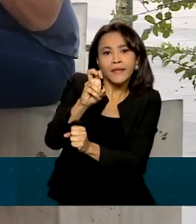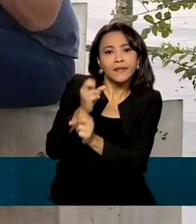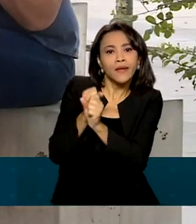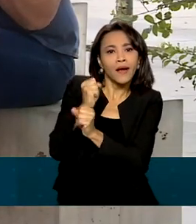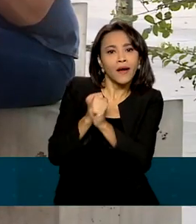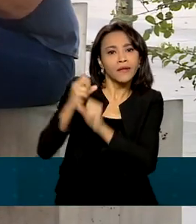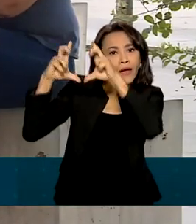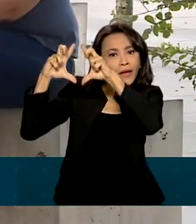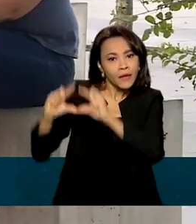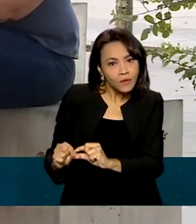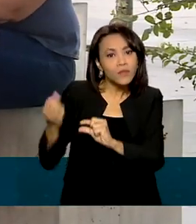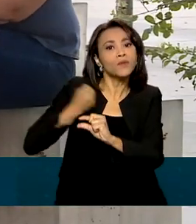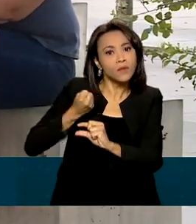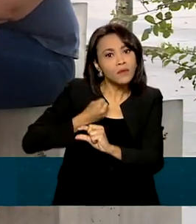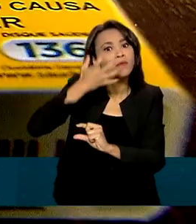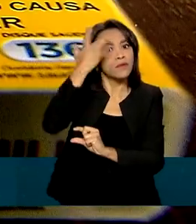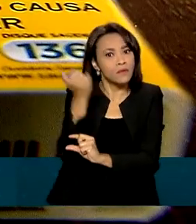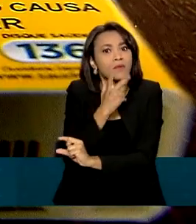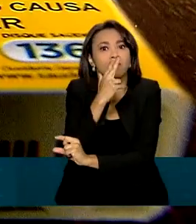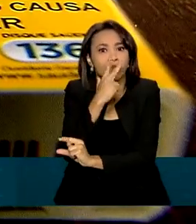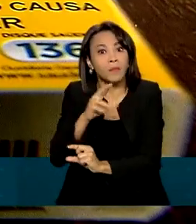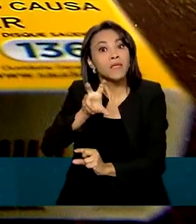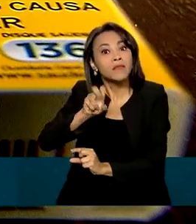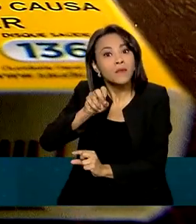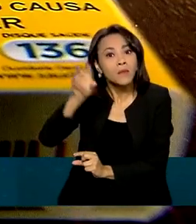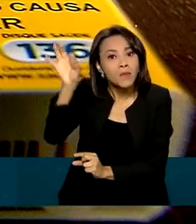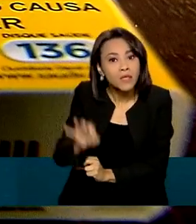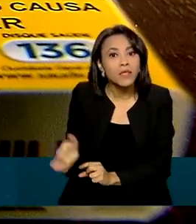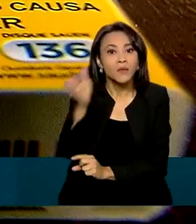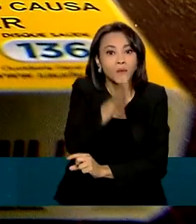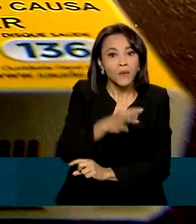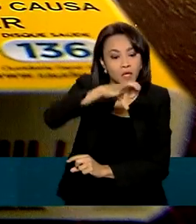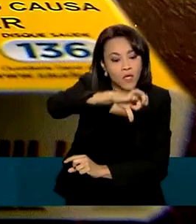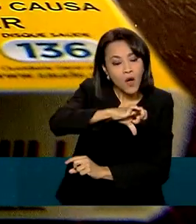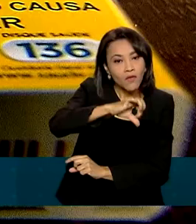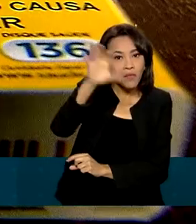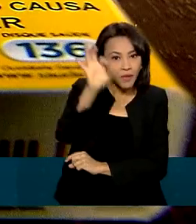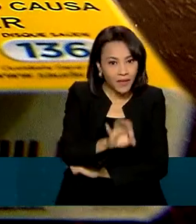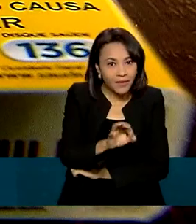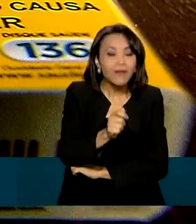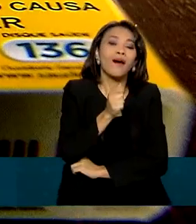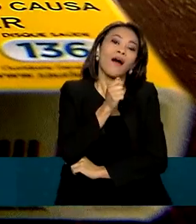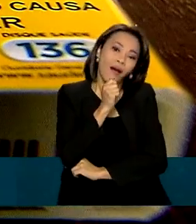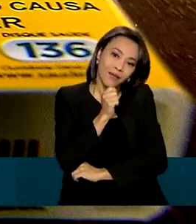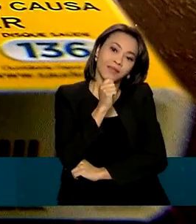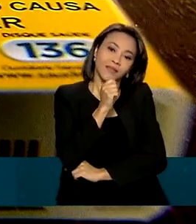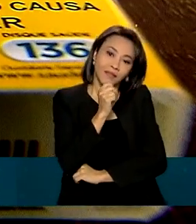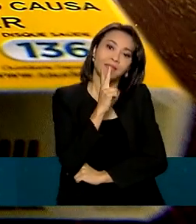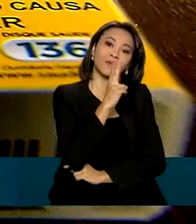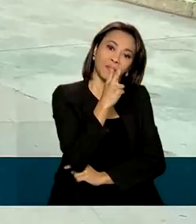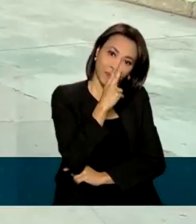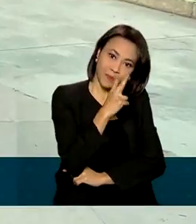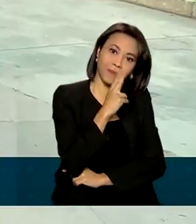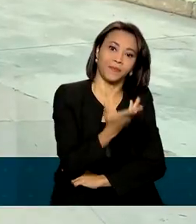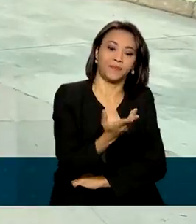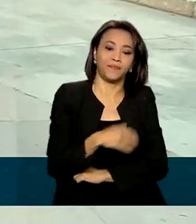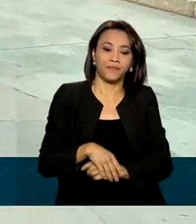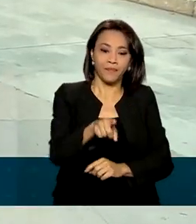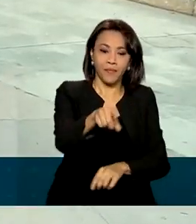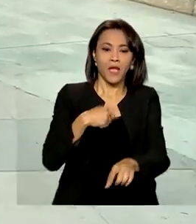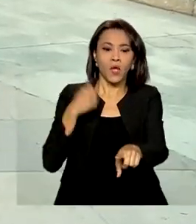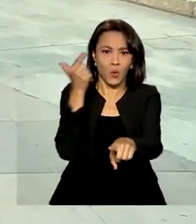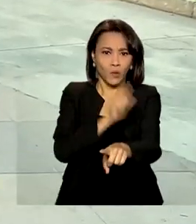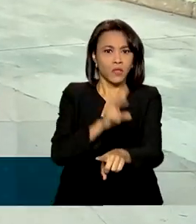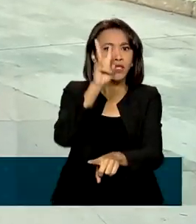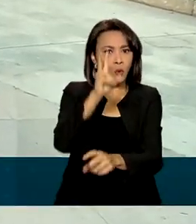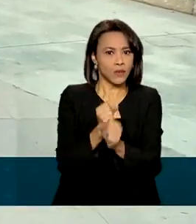fumam caiu mais de 50%. E 9% da população ainda faz uso do tabaco. Eu consegui por